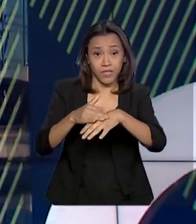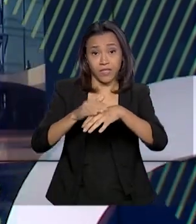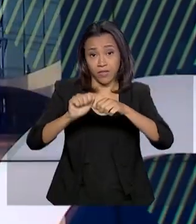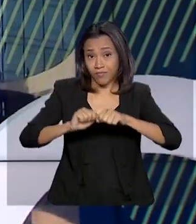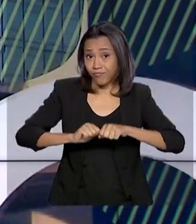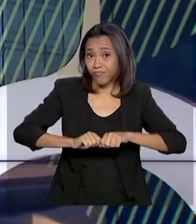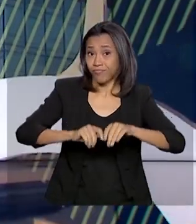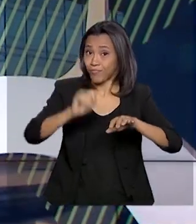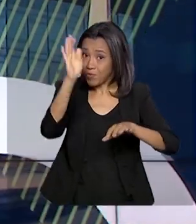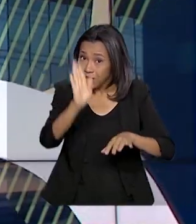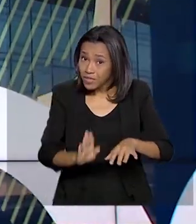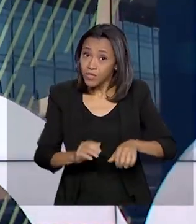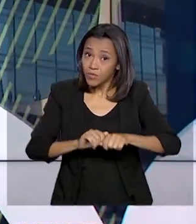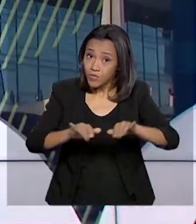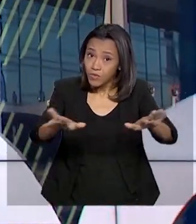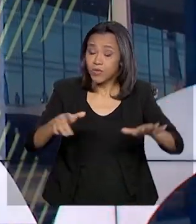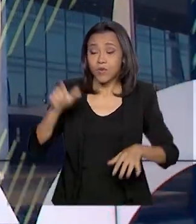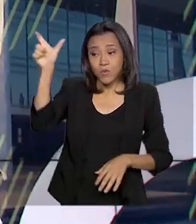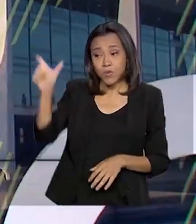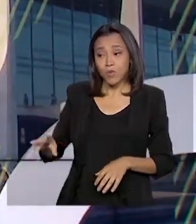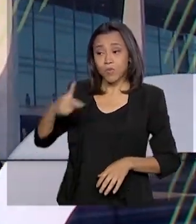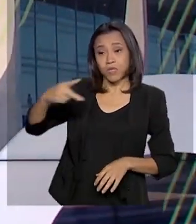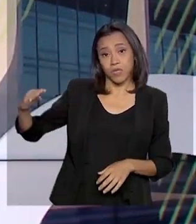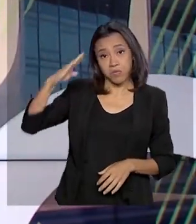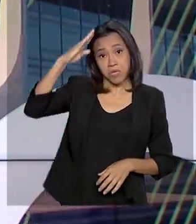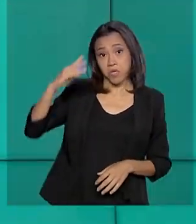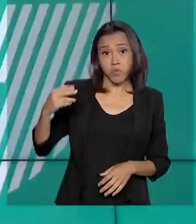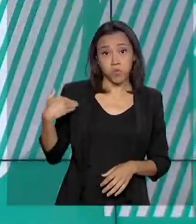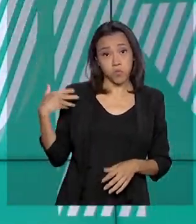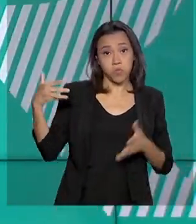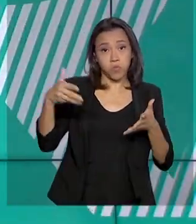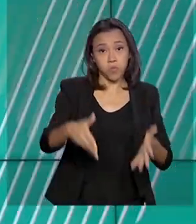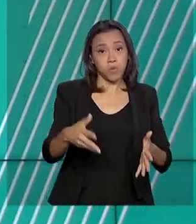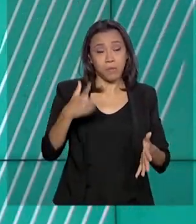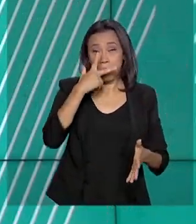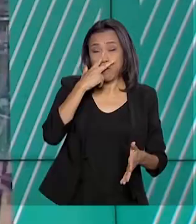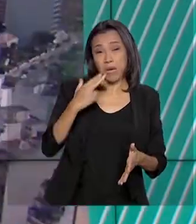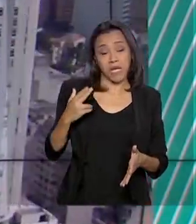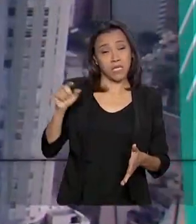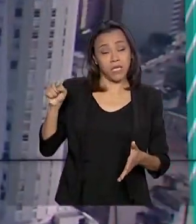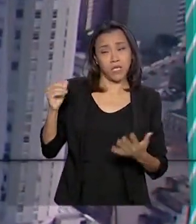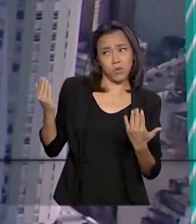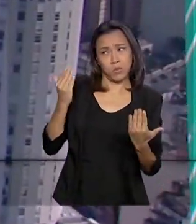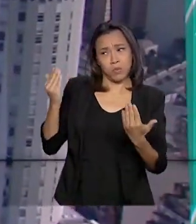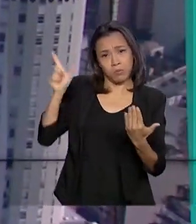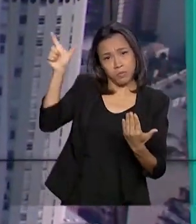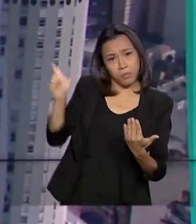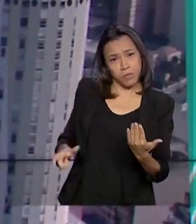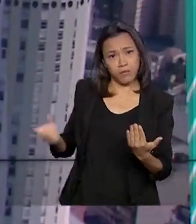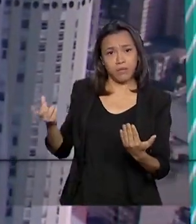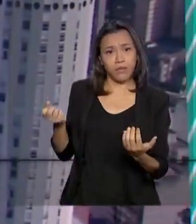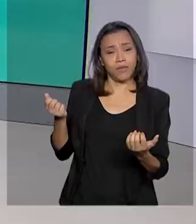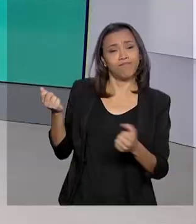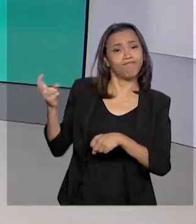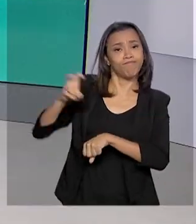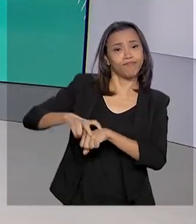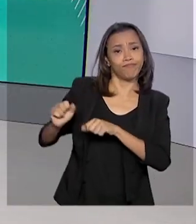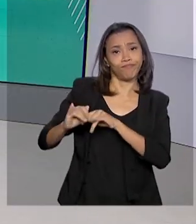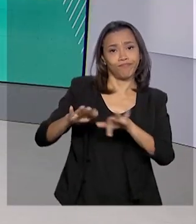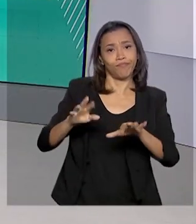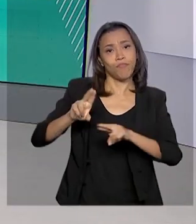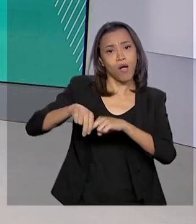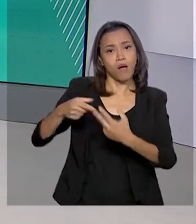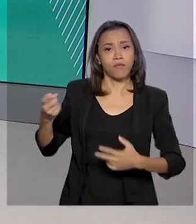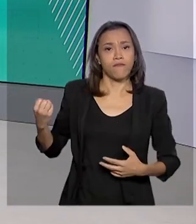participa, pois existe a suspeita de que possa ter contraído o coronavírus durante viagem aos Estados Unidos. Várias